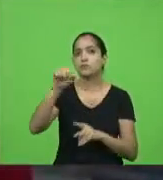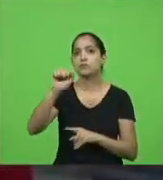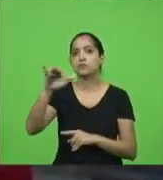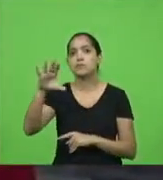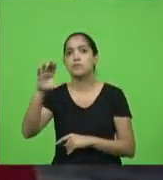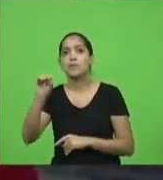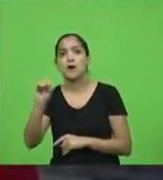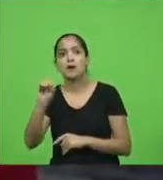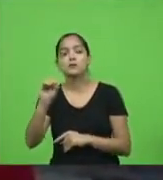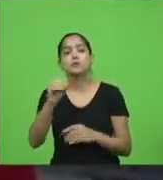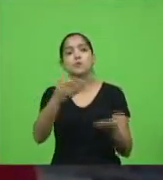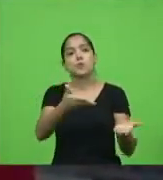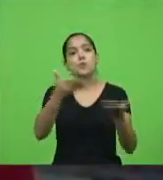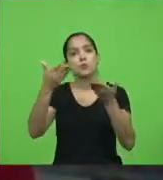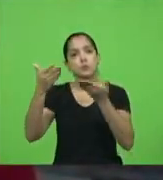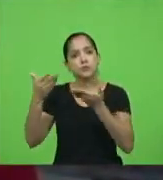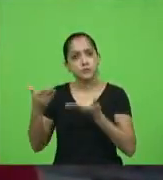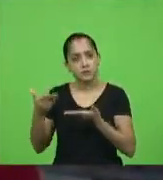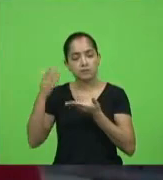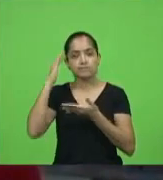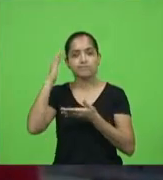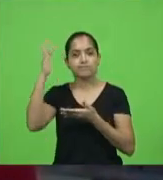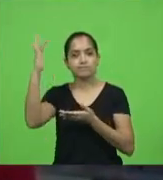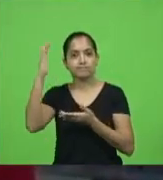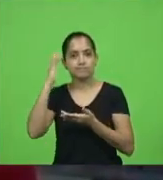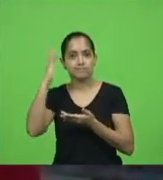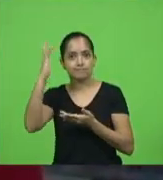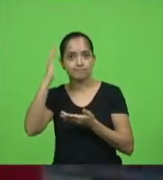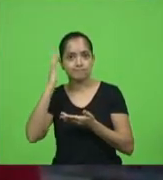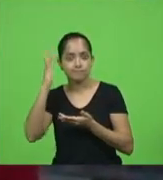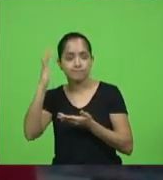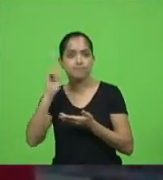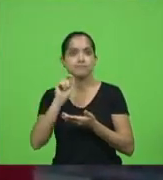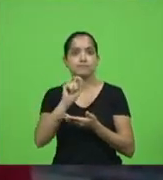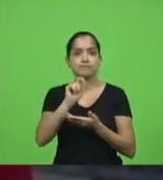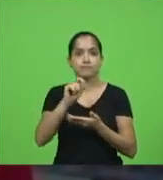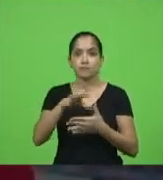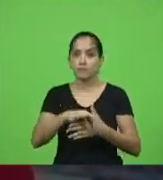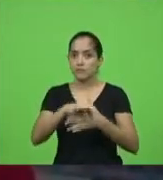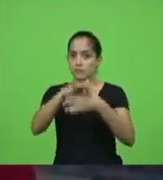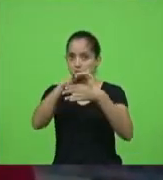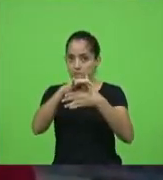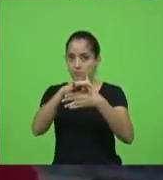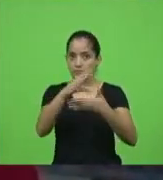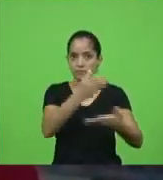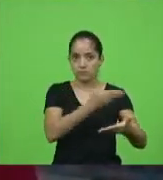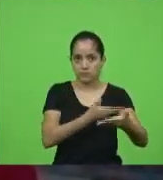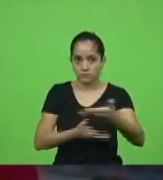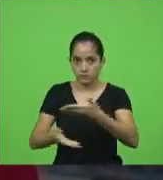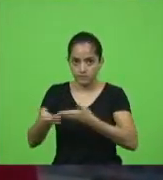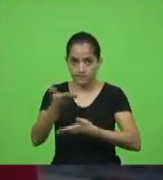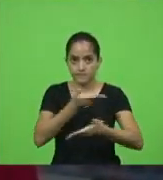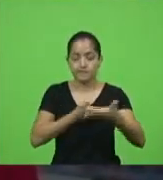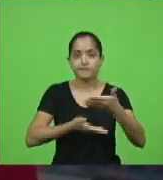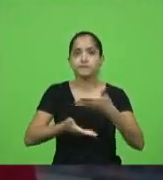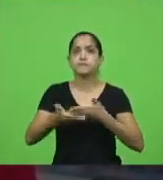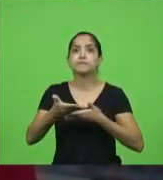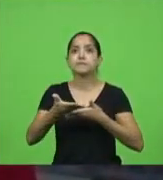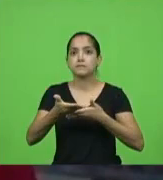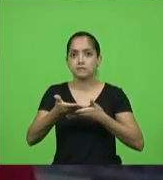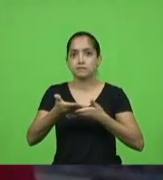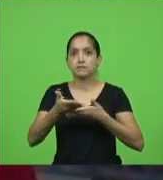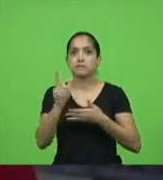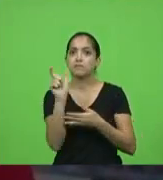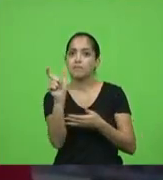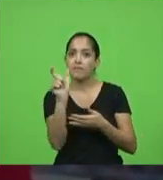a fazer uma reflexão sobre liderança compartilhada e sobre a palavra